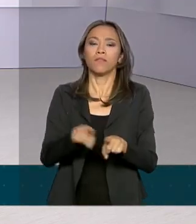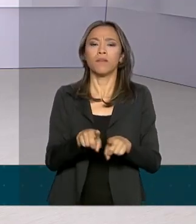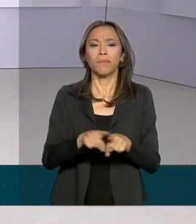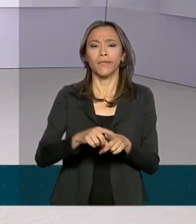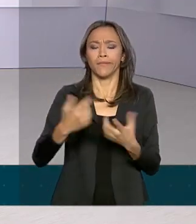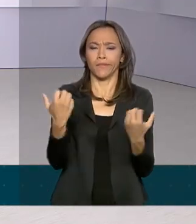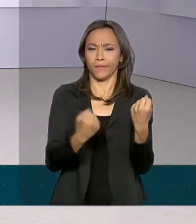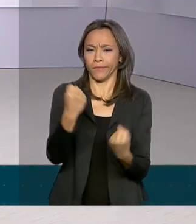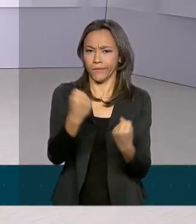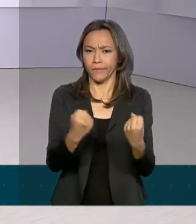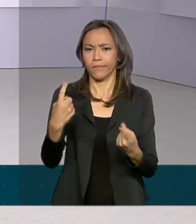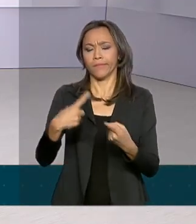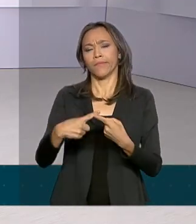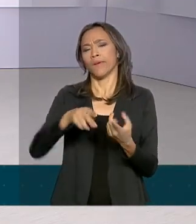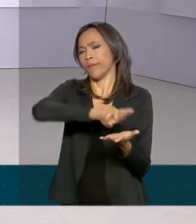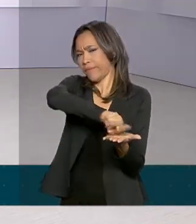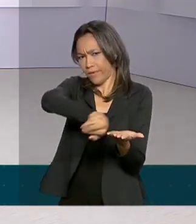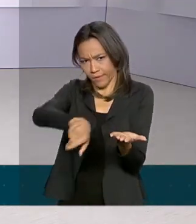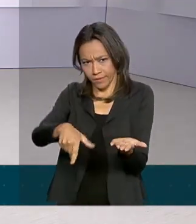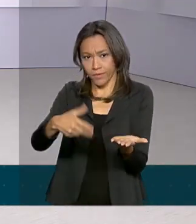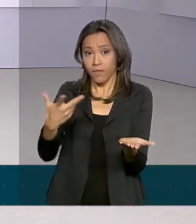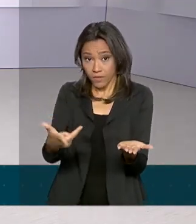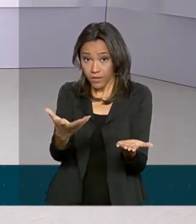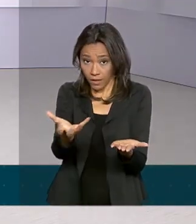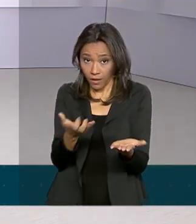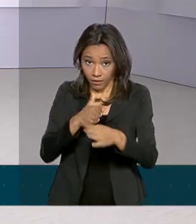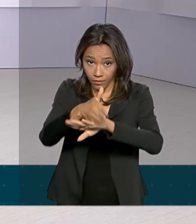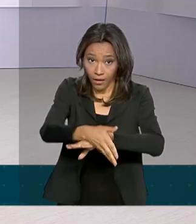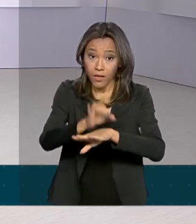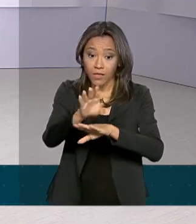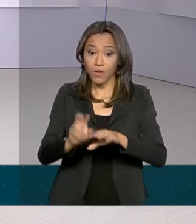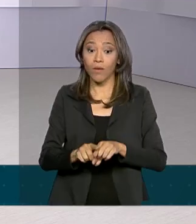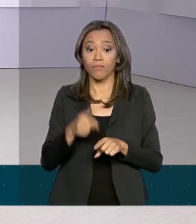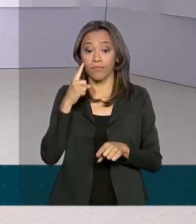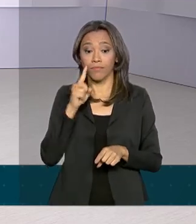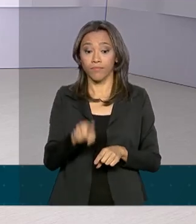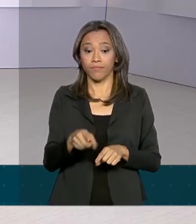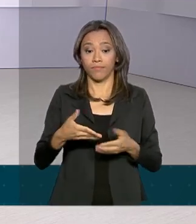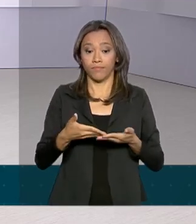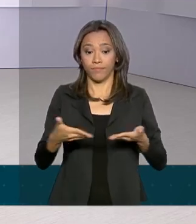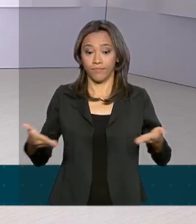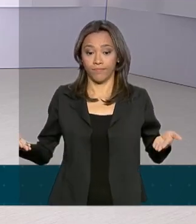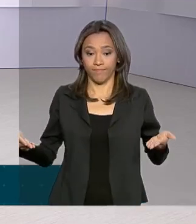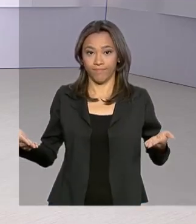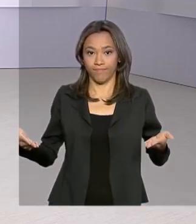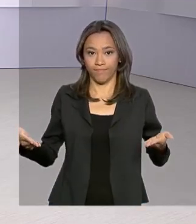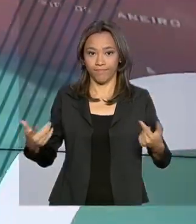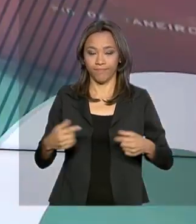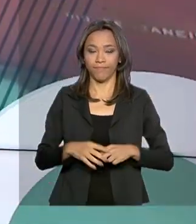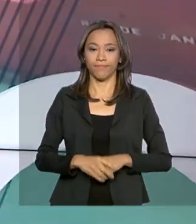trânsito. Para acessar estes e outros serviços, basta entrar na plataforma gov.br.